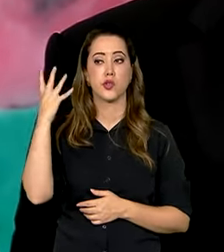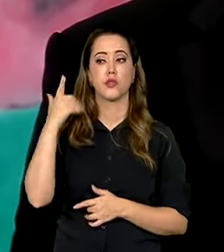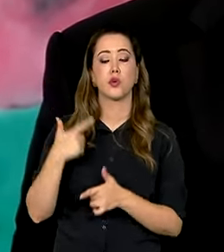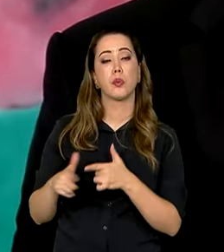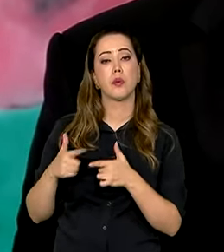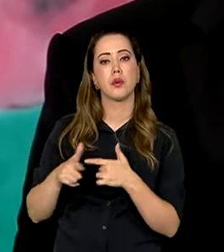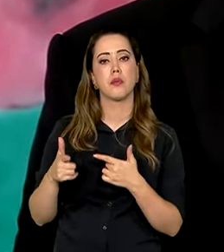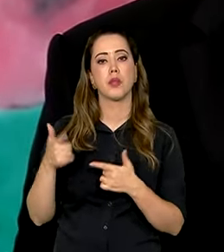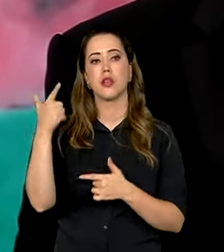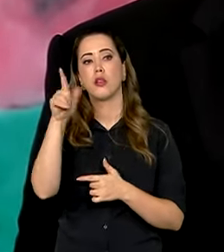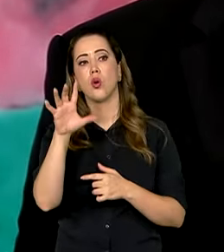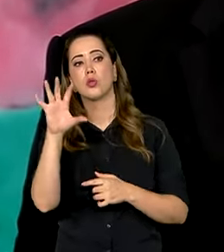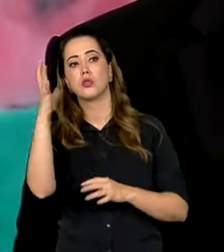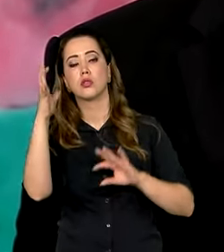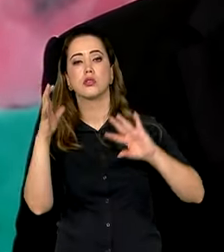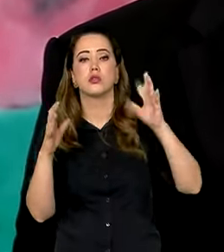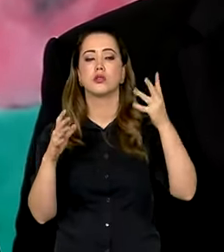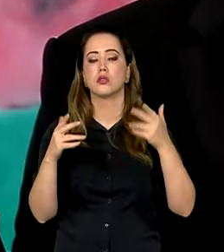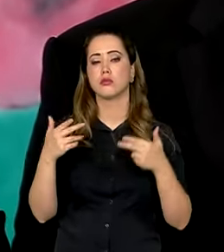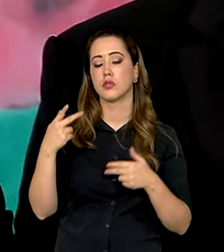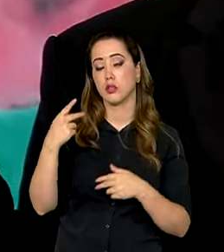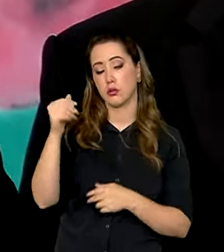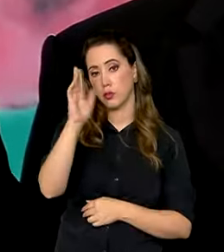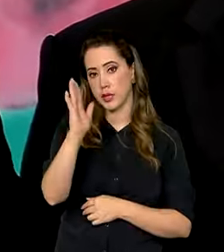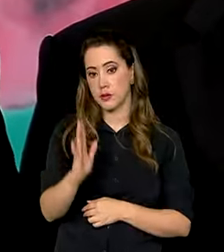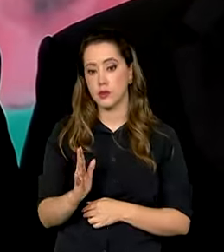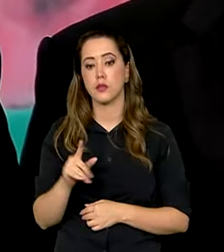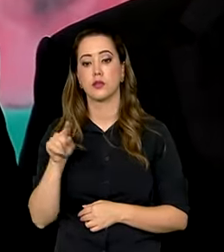em outros eventos como esse no Brasil.